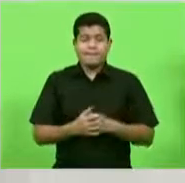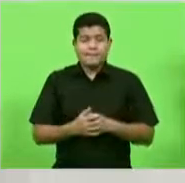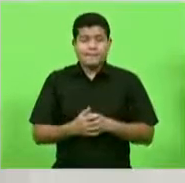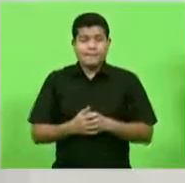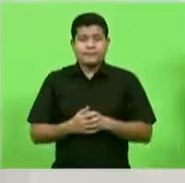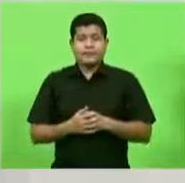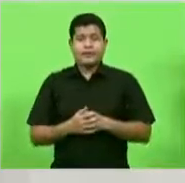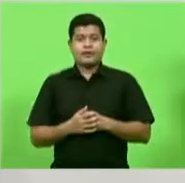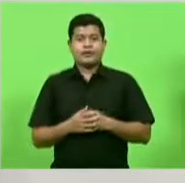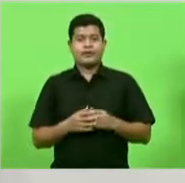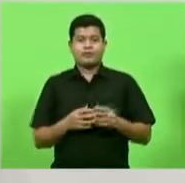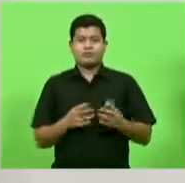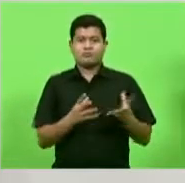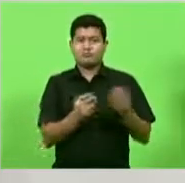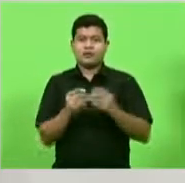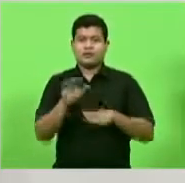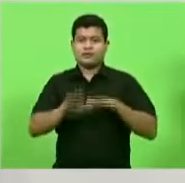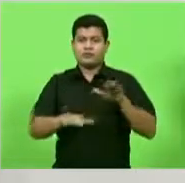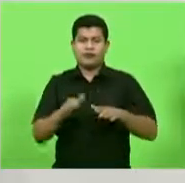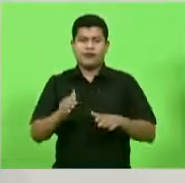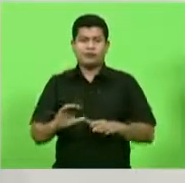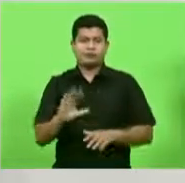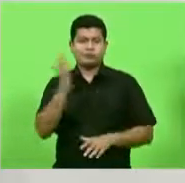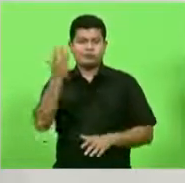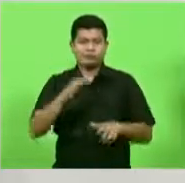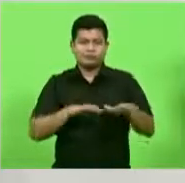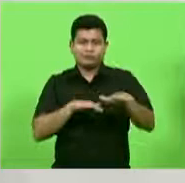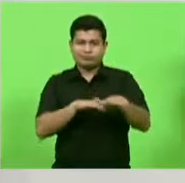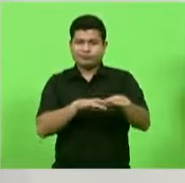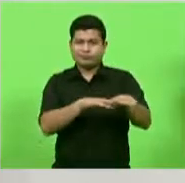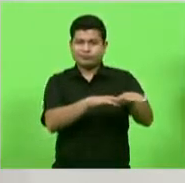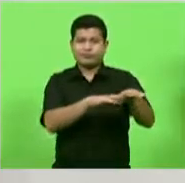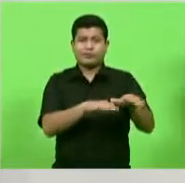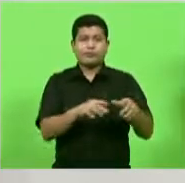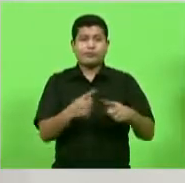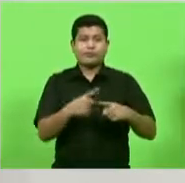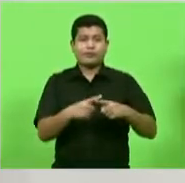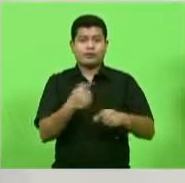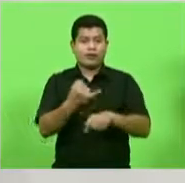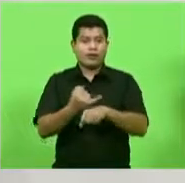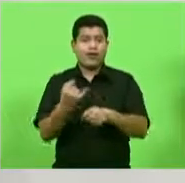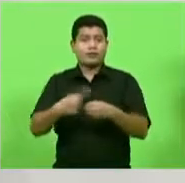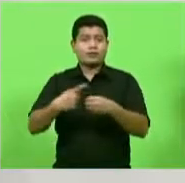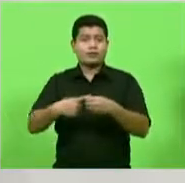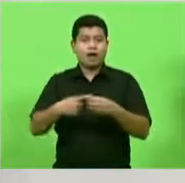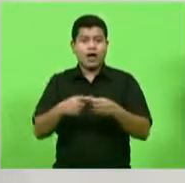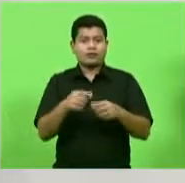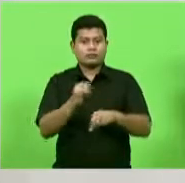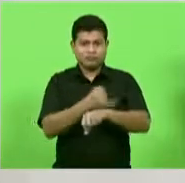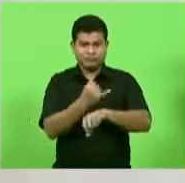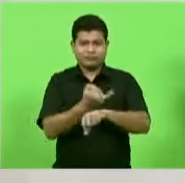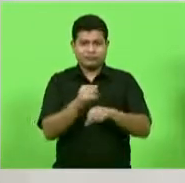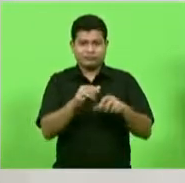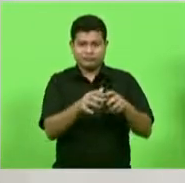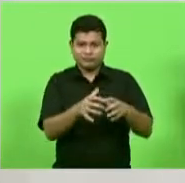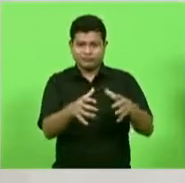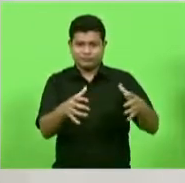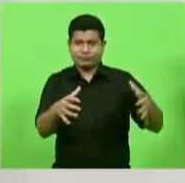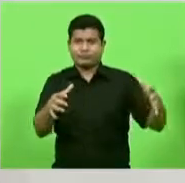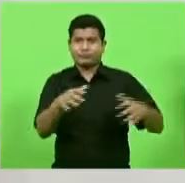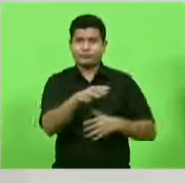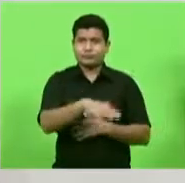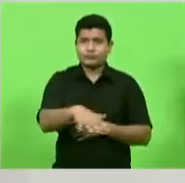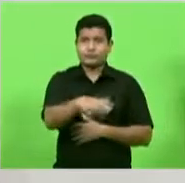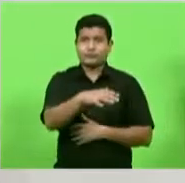que praticamente congestiona muito o trânsito ali. A cidade cresceu muito naquele entorno ali e é necessário que esse eixo caia e saia